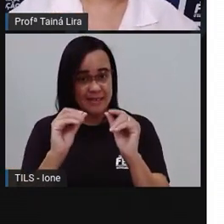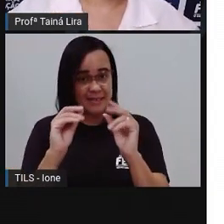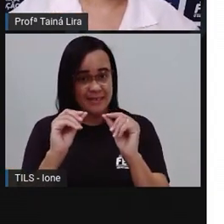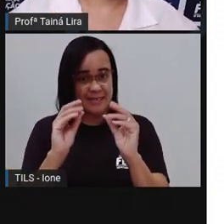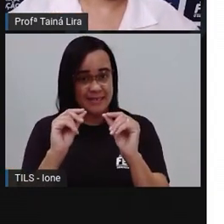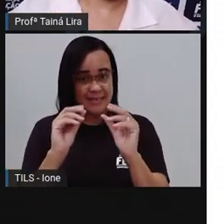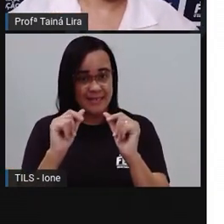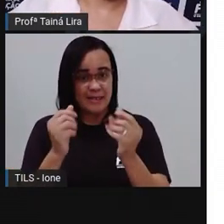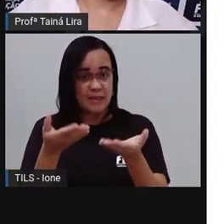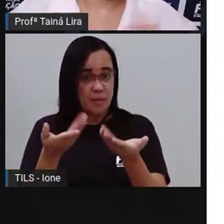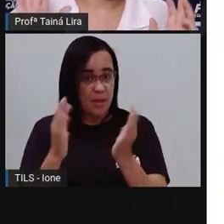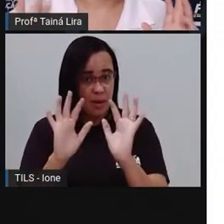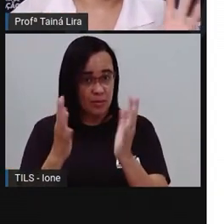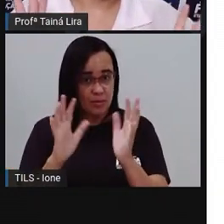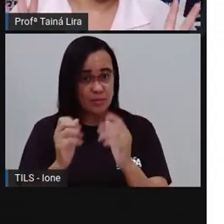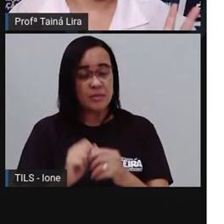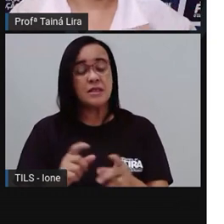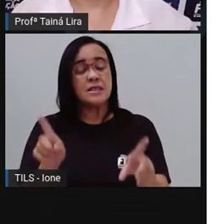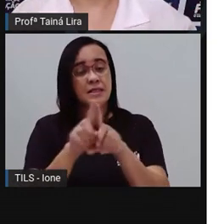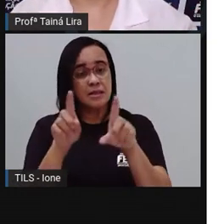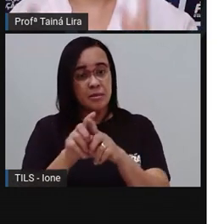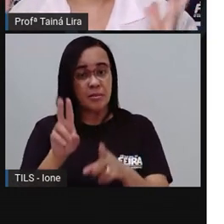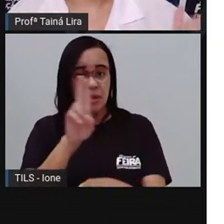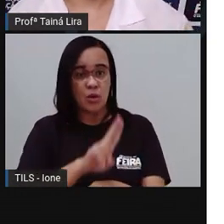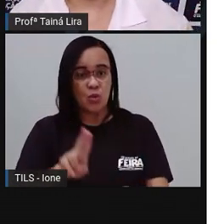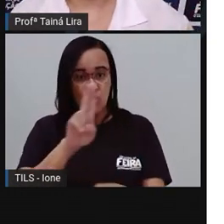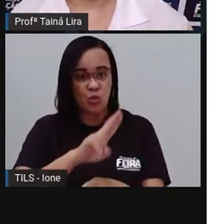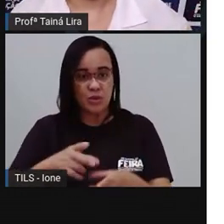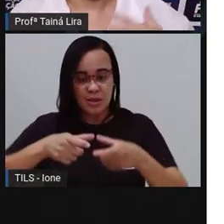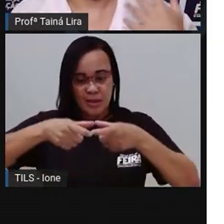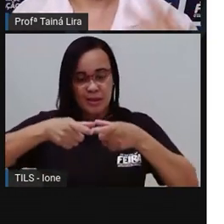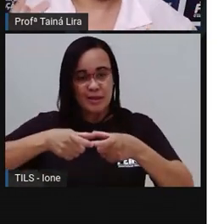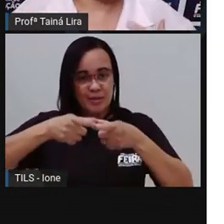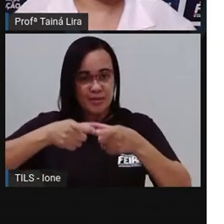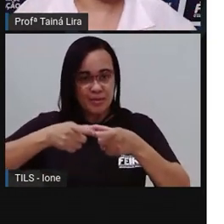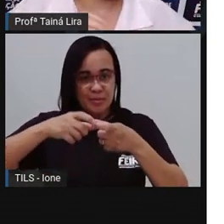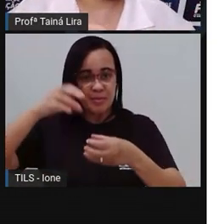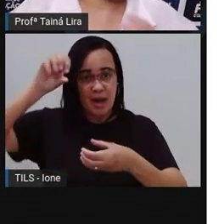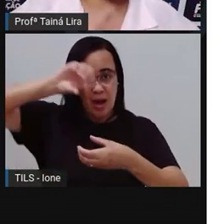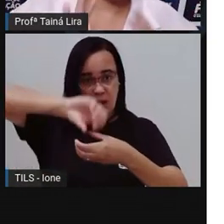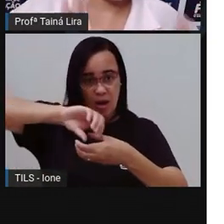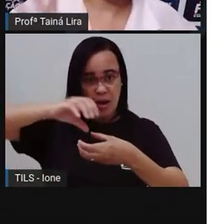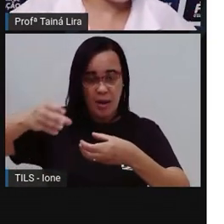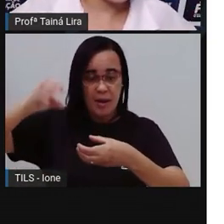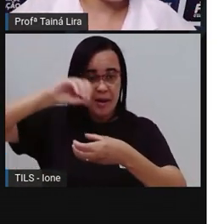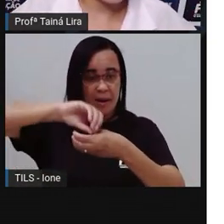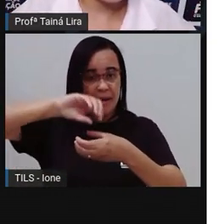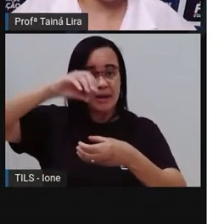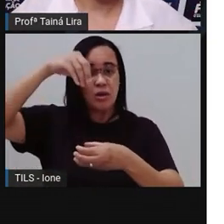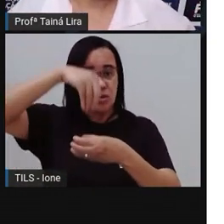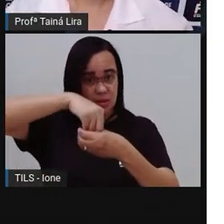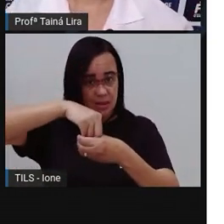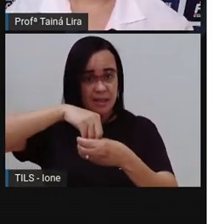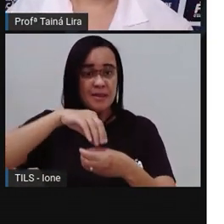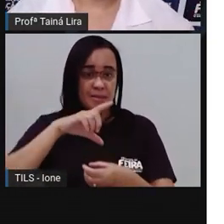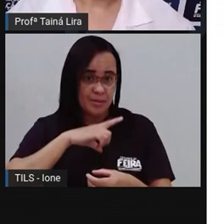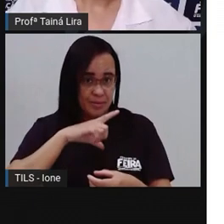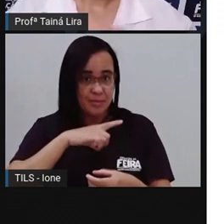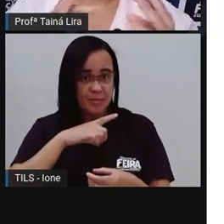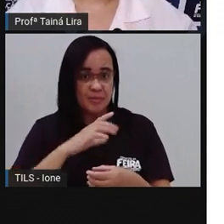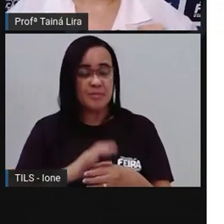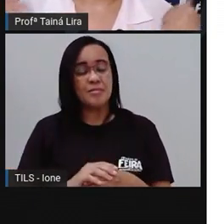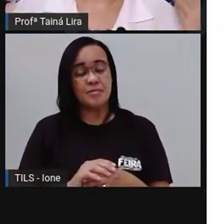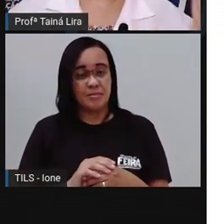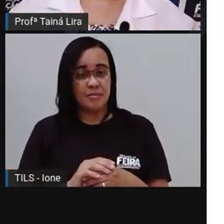utilizamos também forminha, mas isso é opcional, né? Aquela forminha de papel ali é opcional, tá bom?